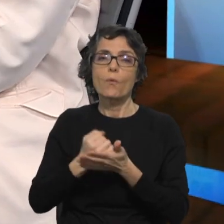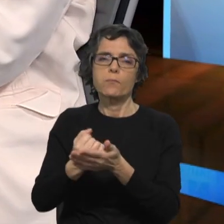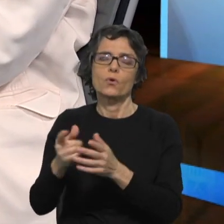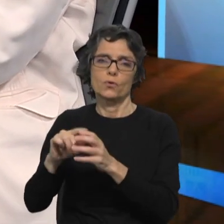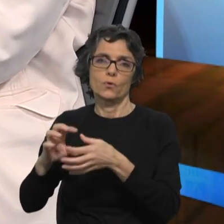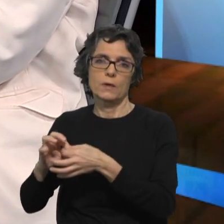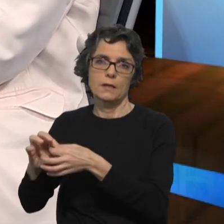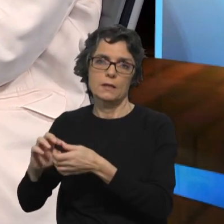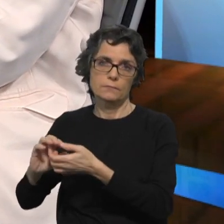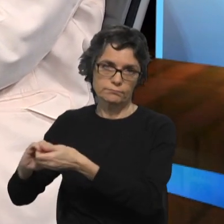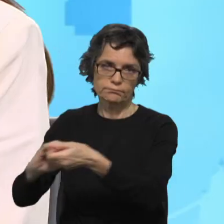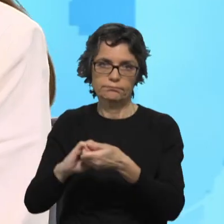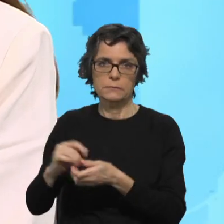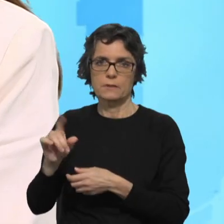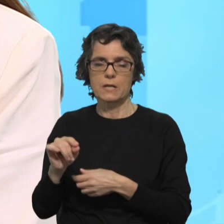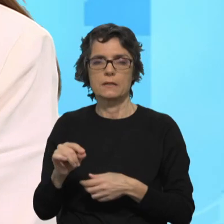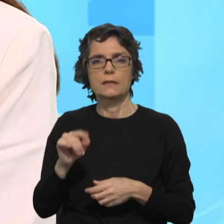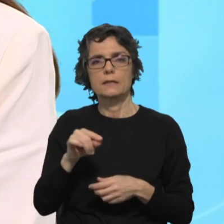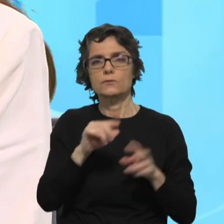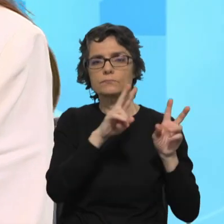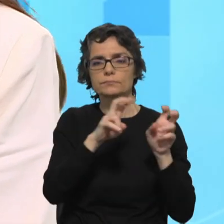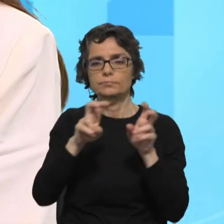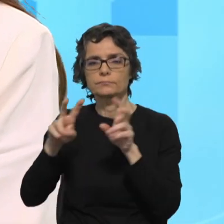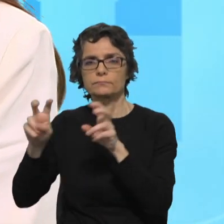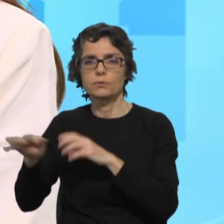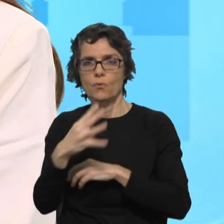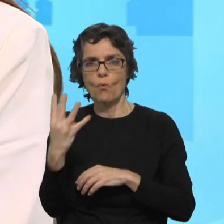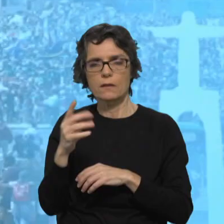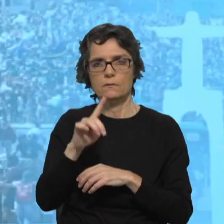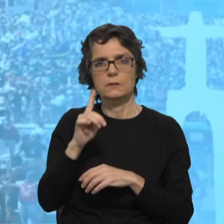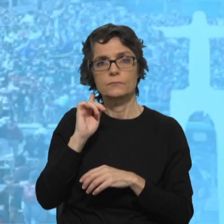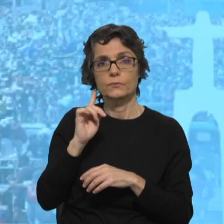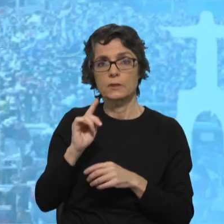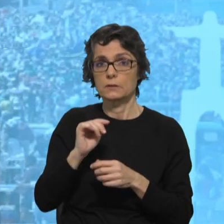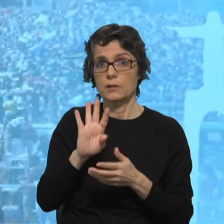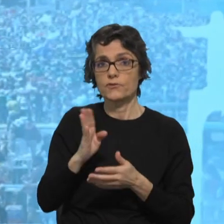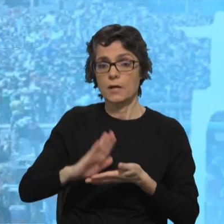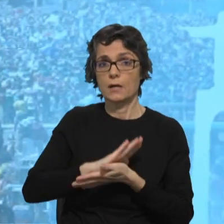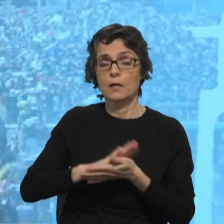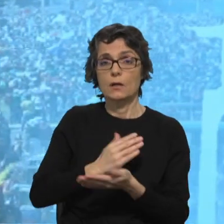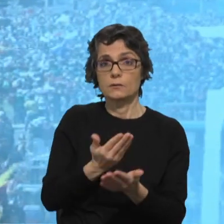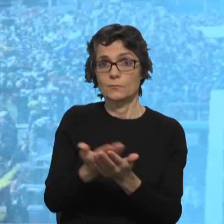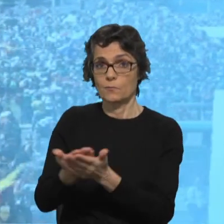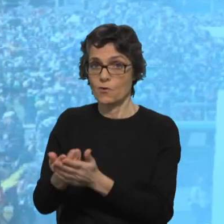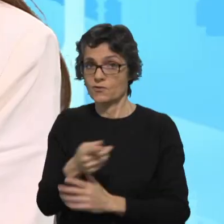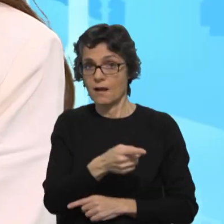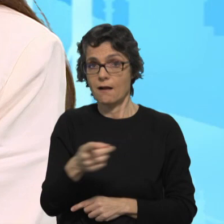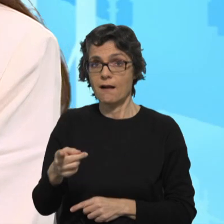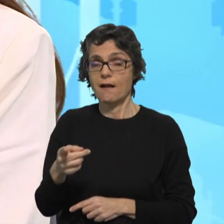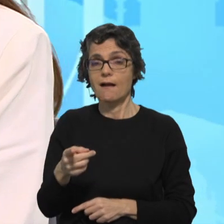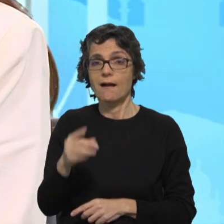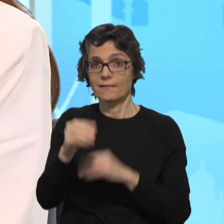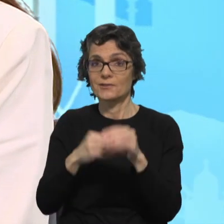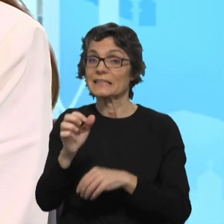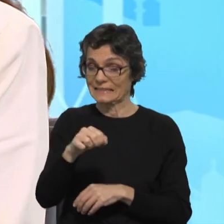que aparecem, às vezes, em alguns programas. Também é importante ficarmos... Já o descobriu nas propostas dos eleitorais. Já, já acho que também